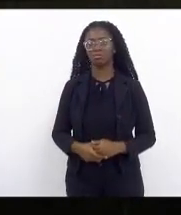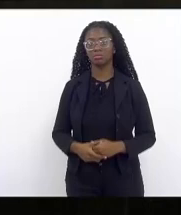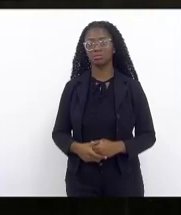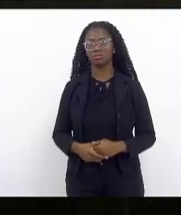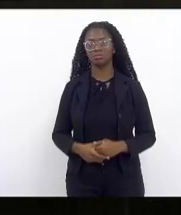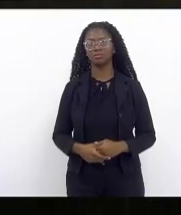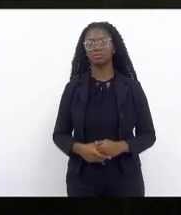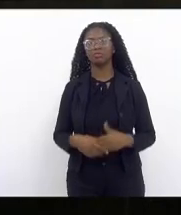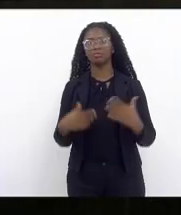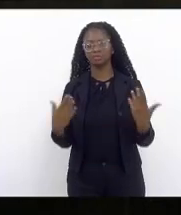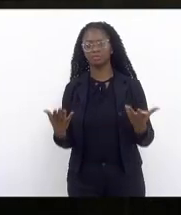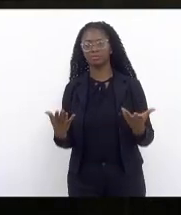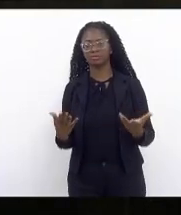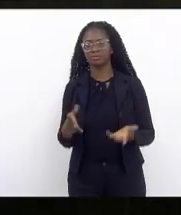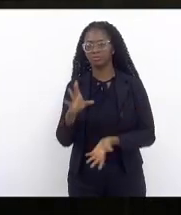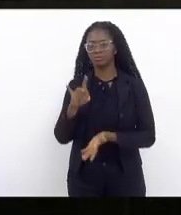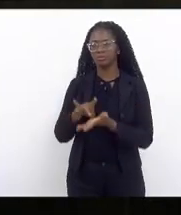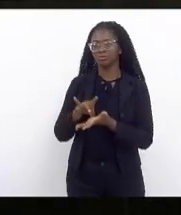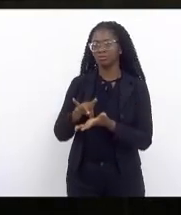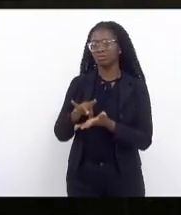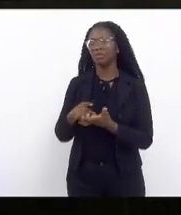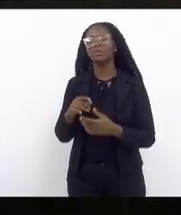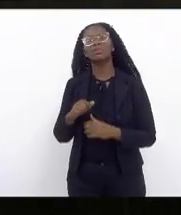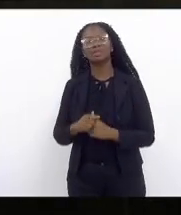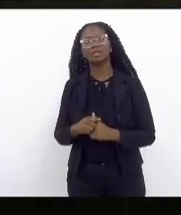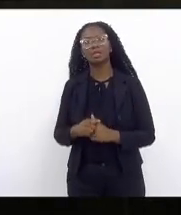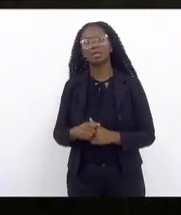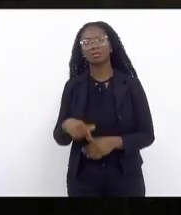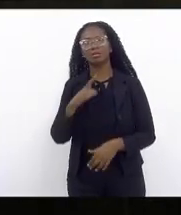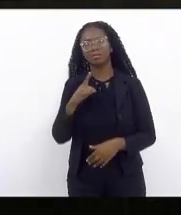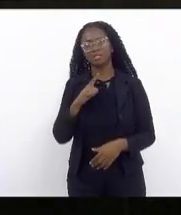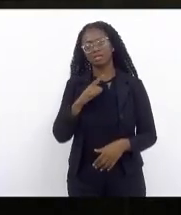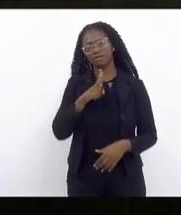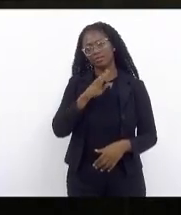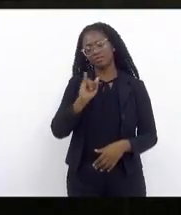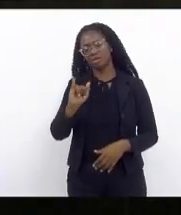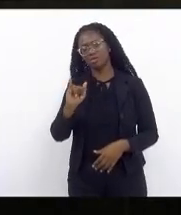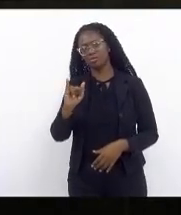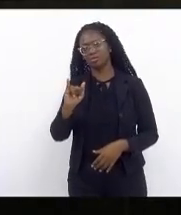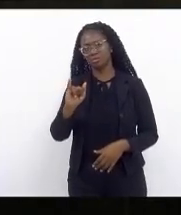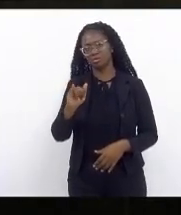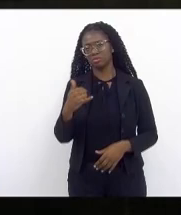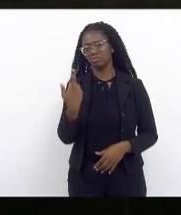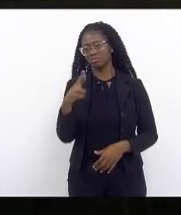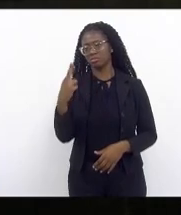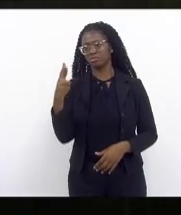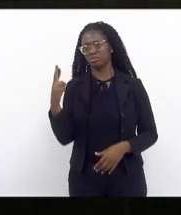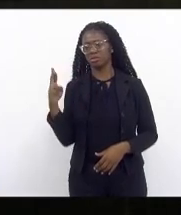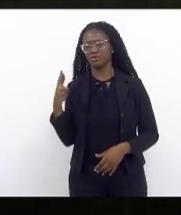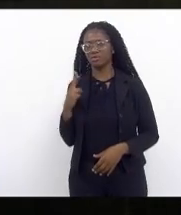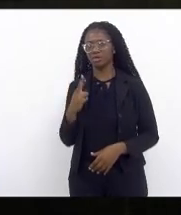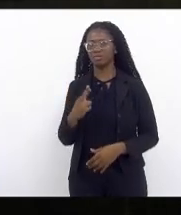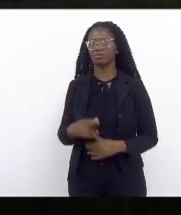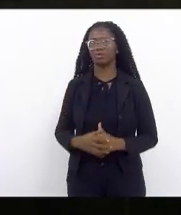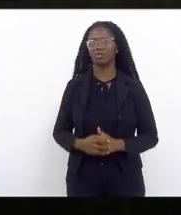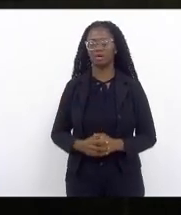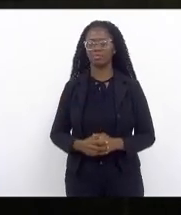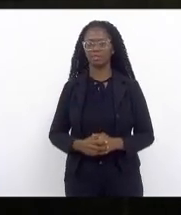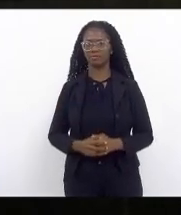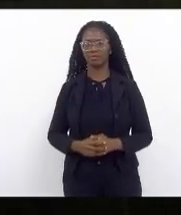de serviço atrai para o Rio de Janeiro mais de 23 bilhões de reais um maior modelo